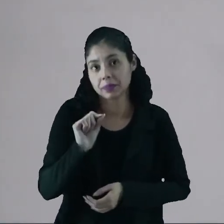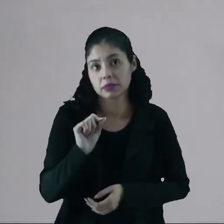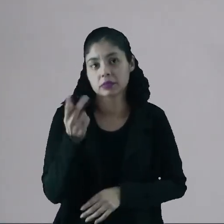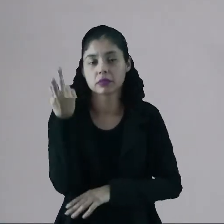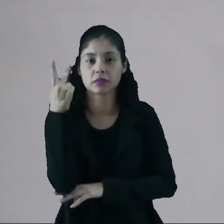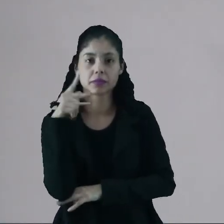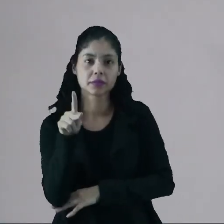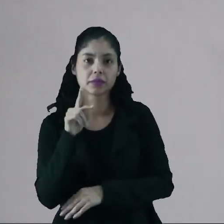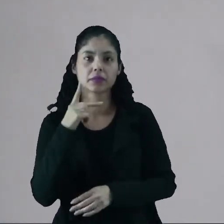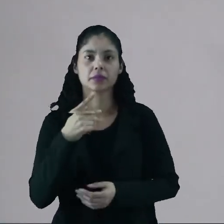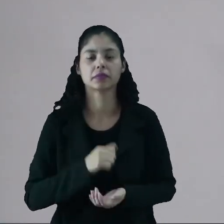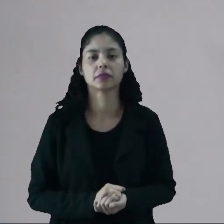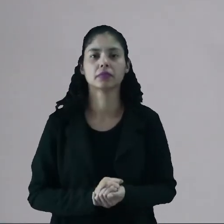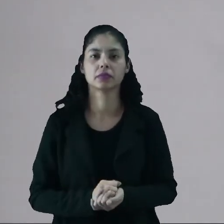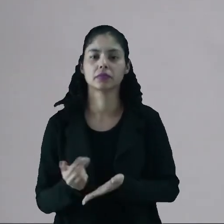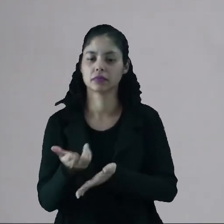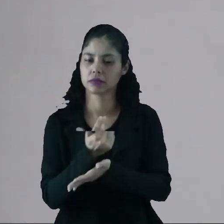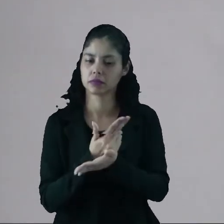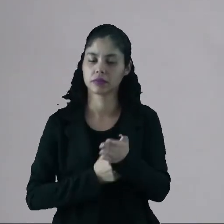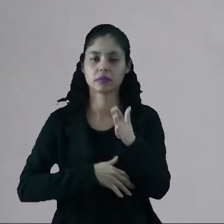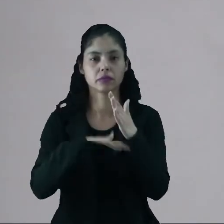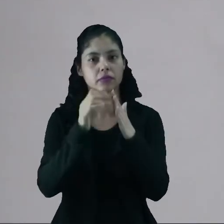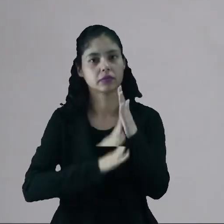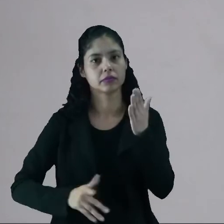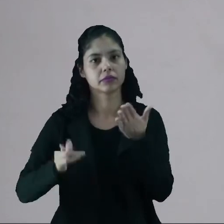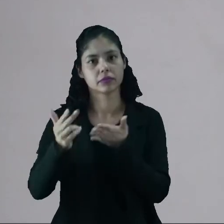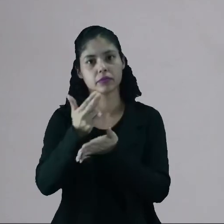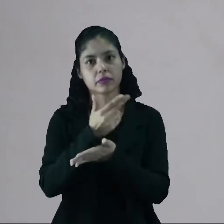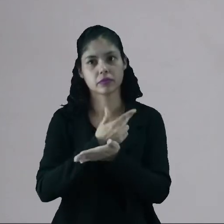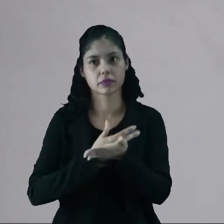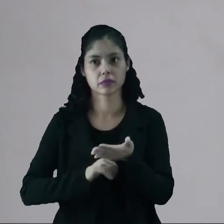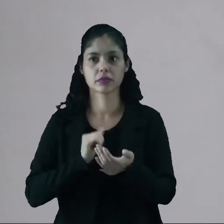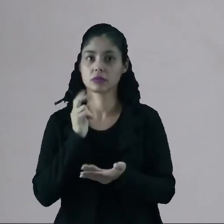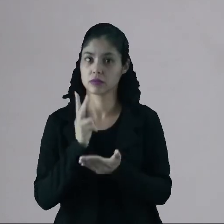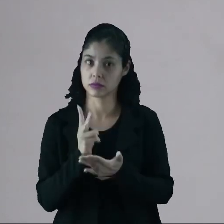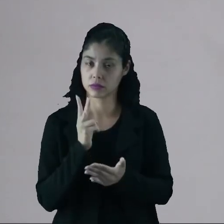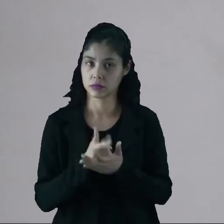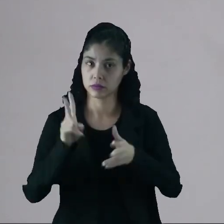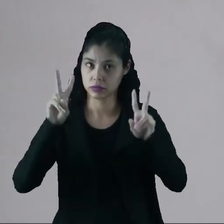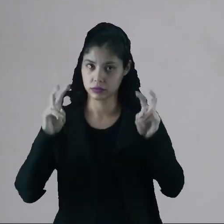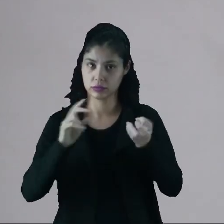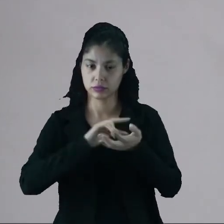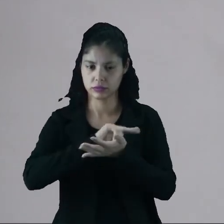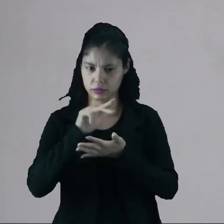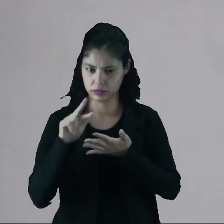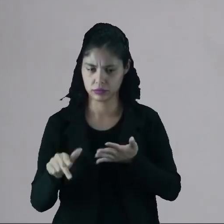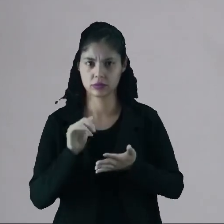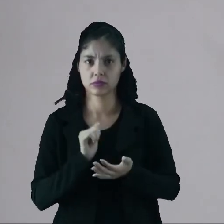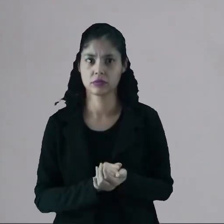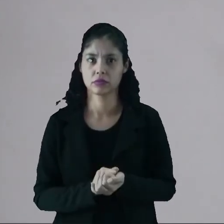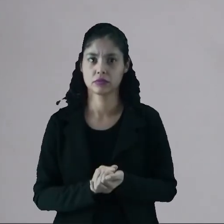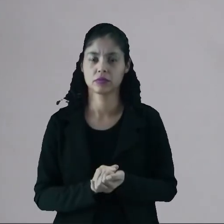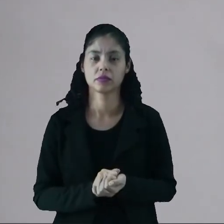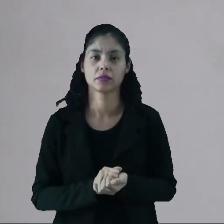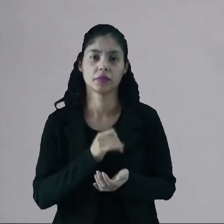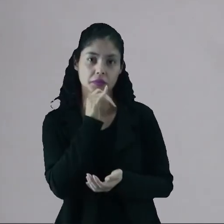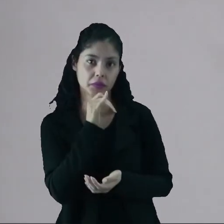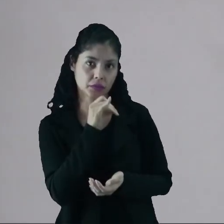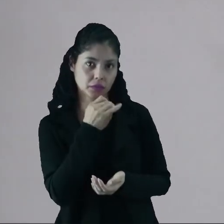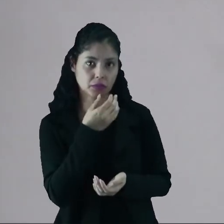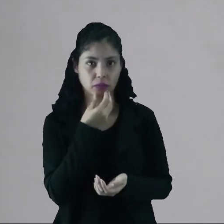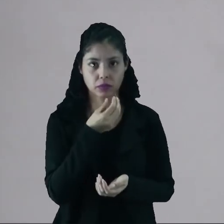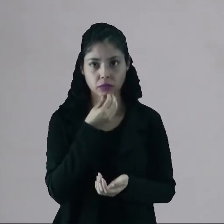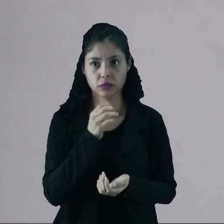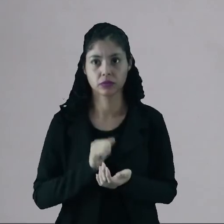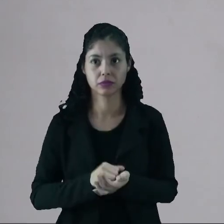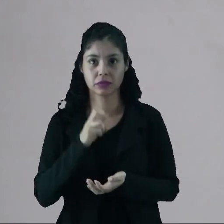período, os artistas, eles pintavam várias vezes o mesmo tema. Claude Monet, por exemplo, ele